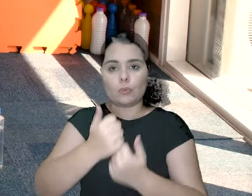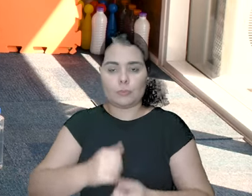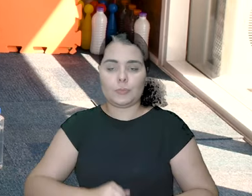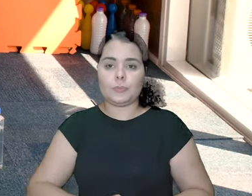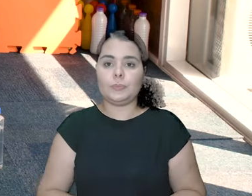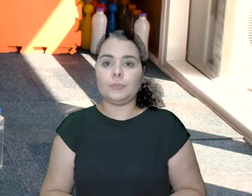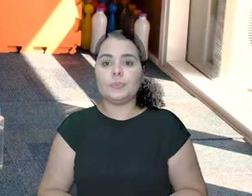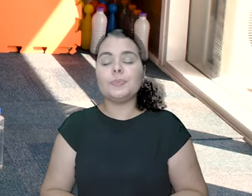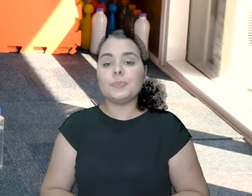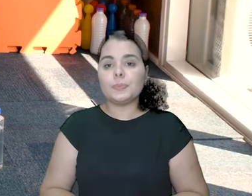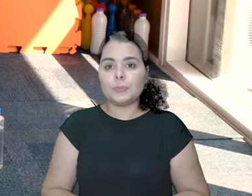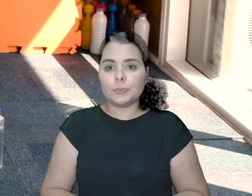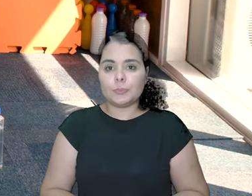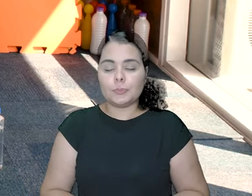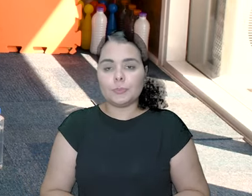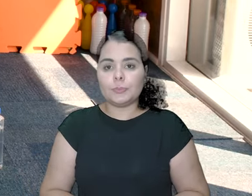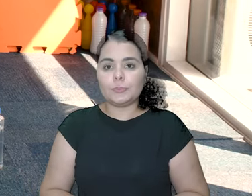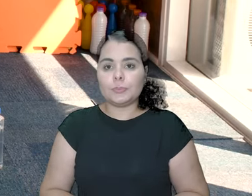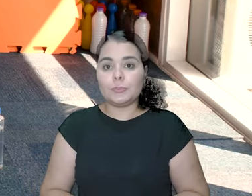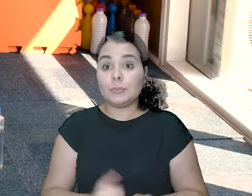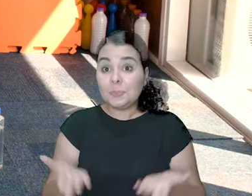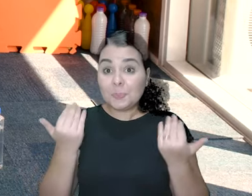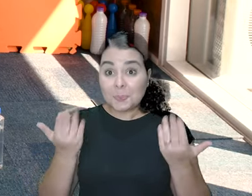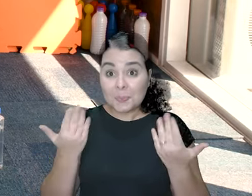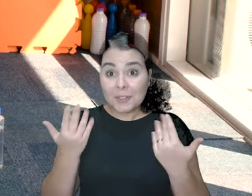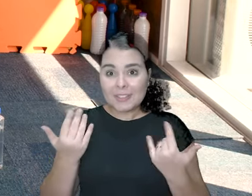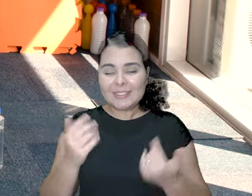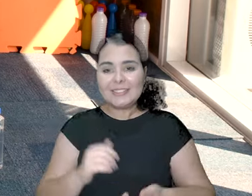Bora! Bora!